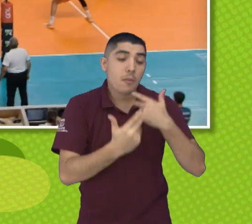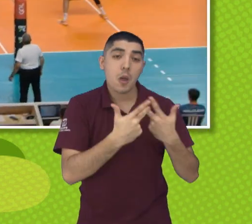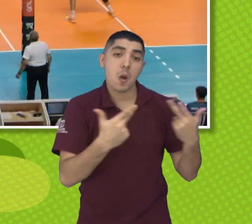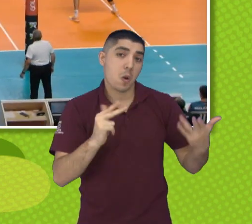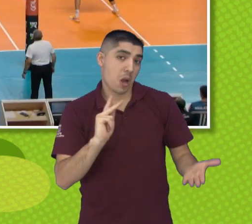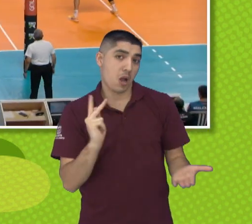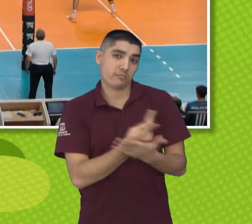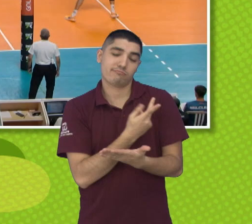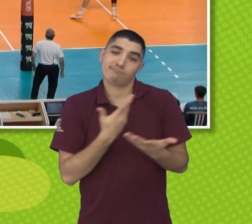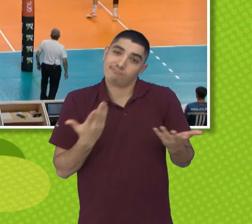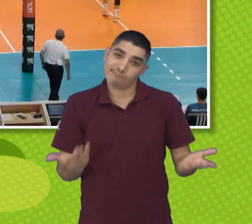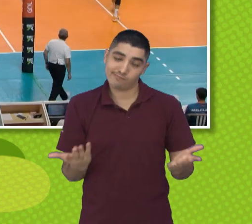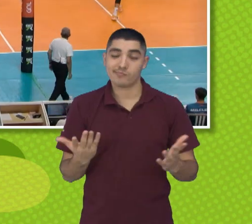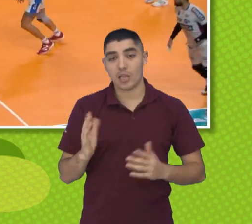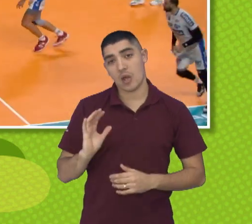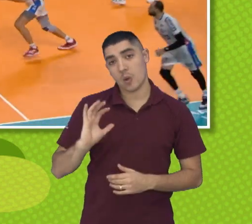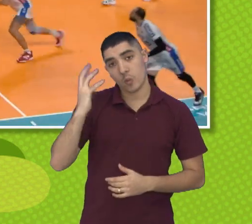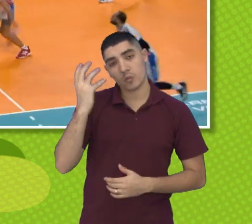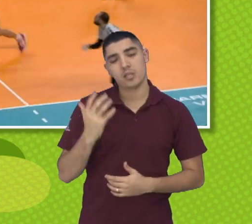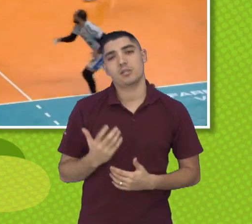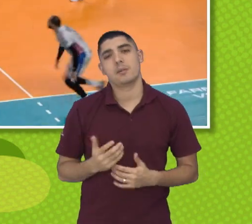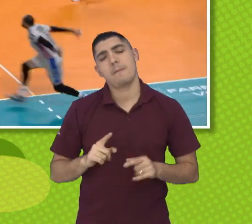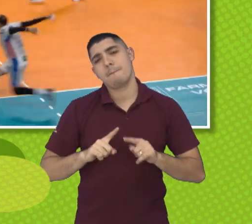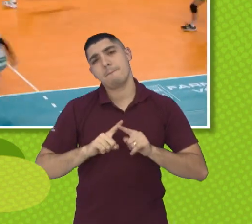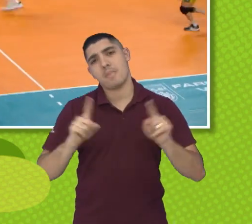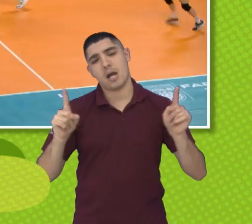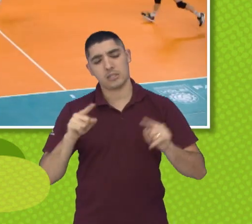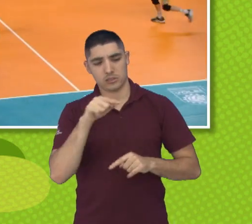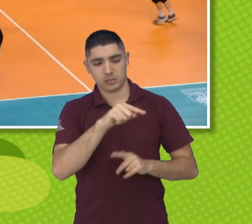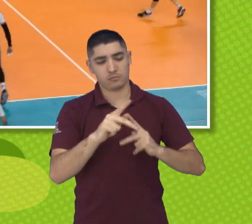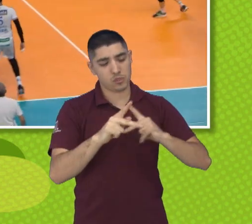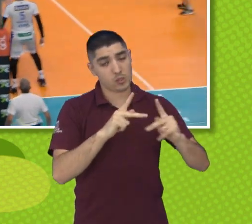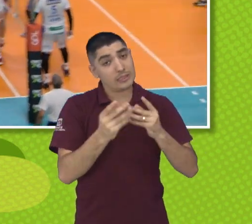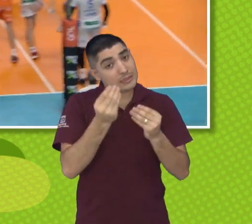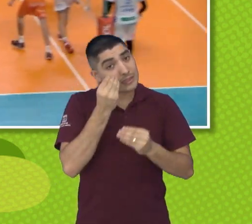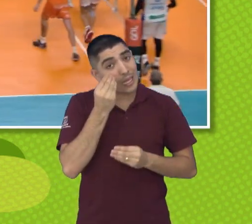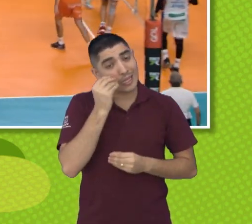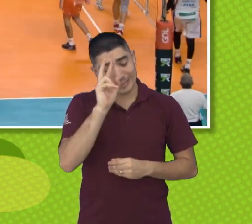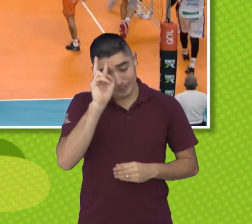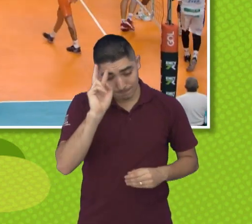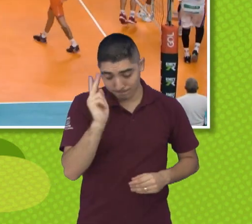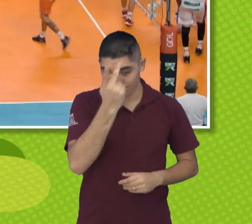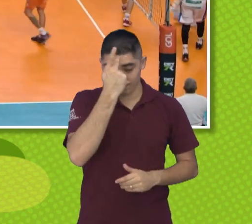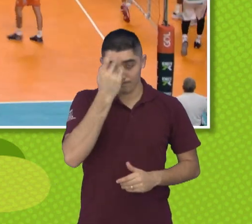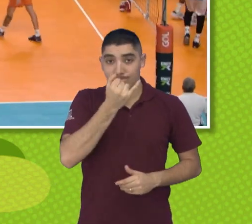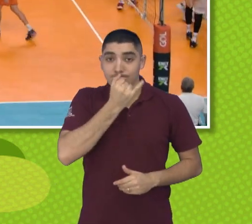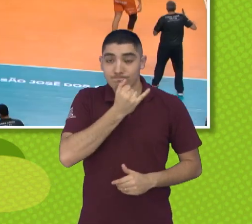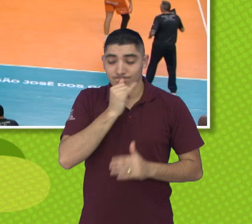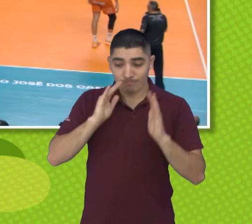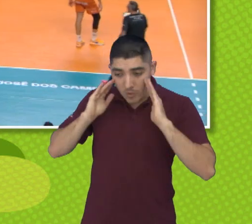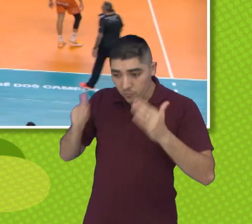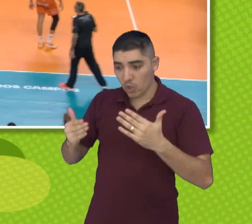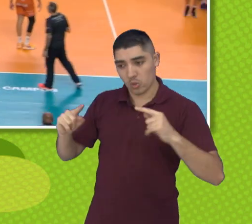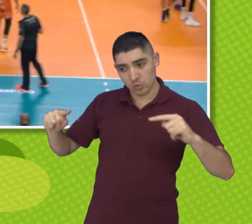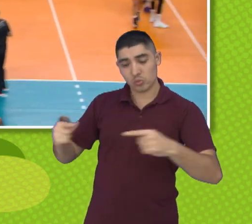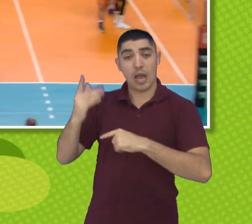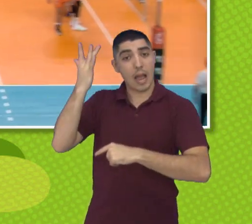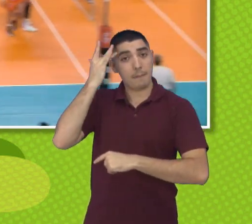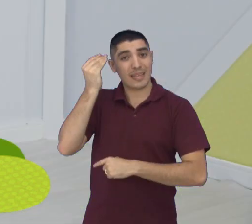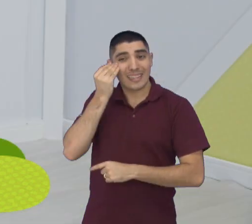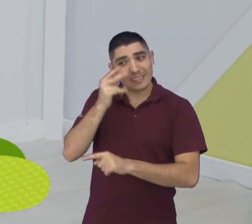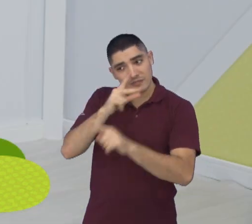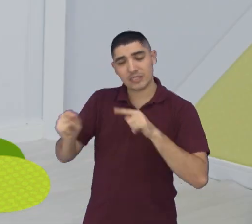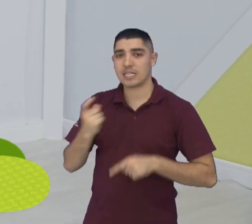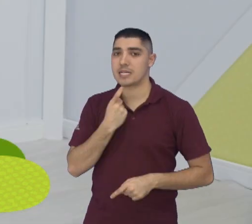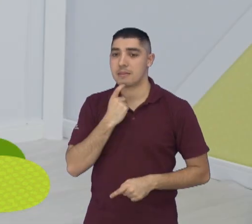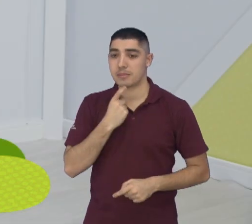acontece, mas aí o São José tem que acabar, tentar superar aí, vencer o Campinas amanhã na base da superação mesmo.